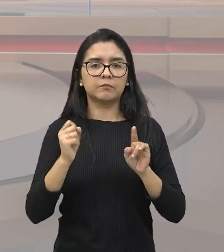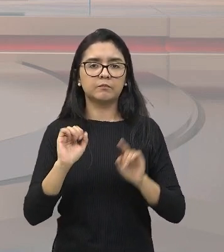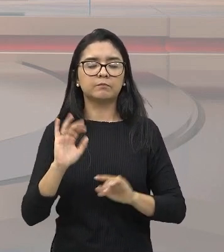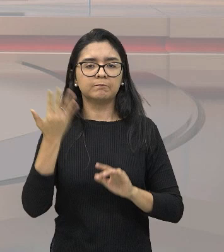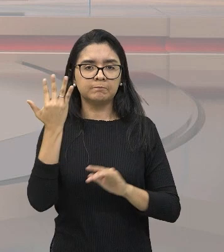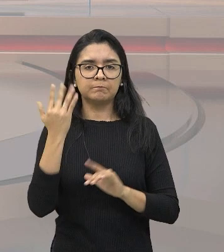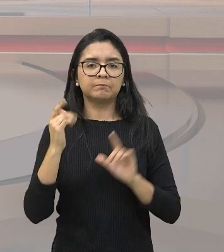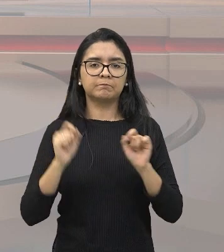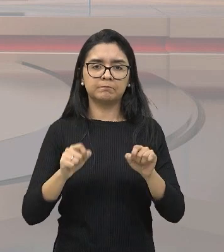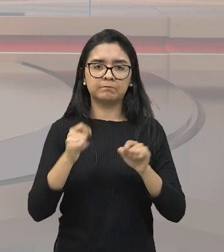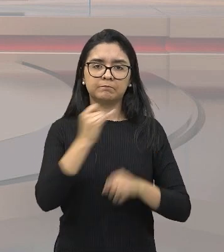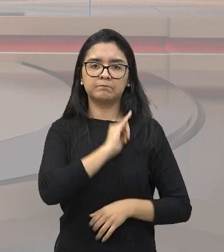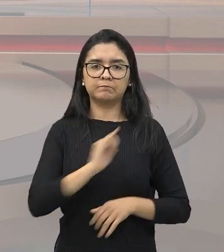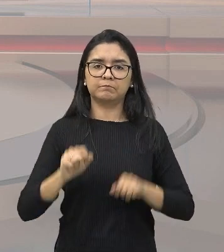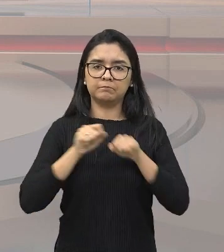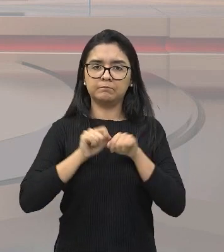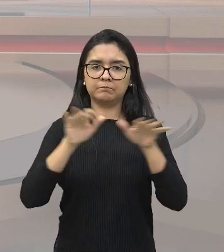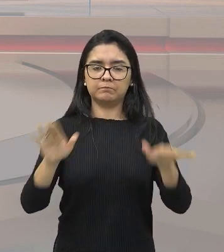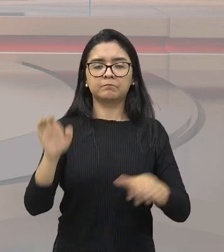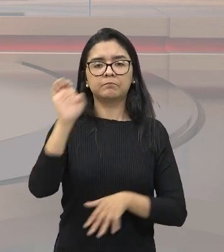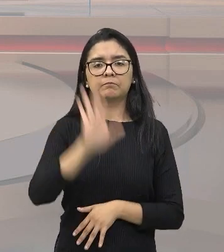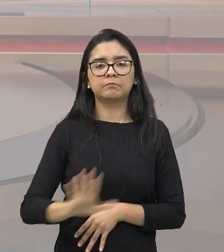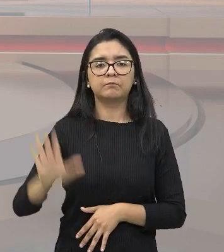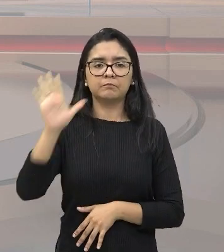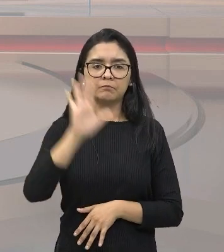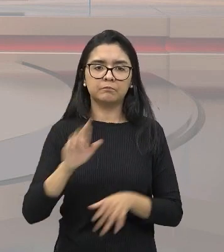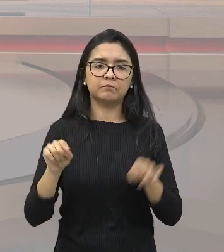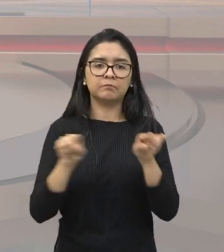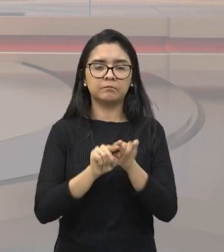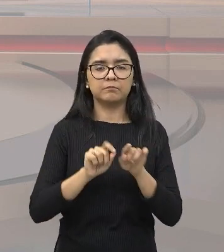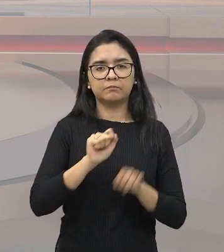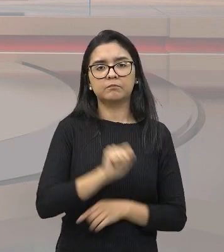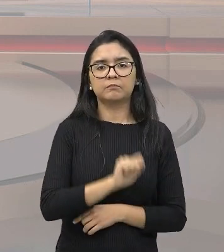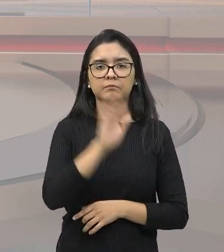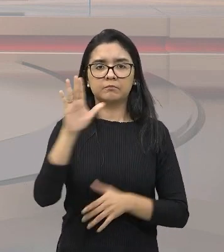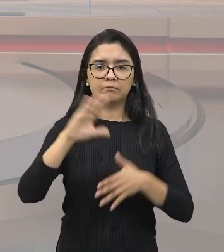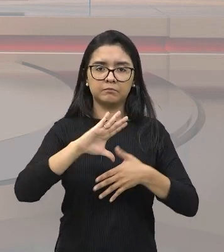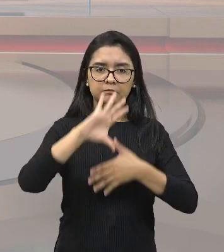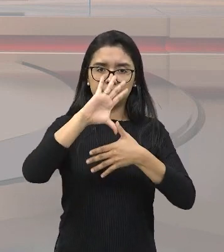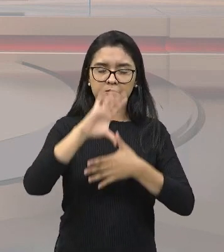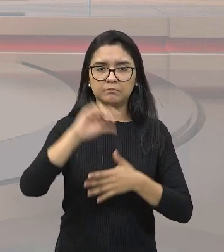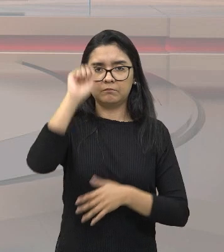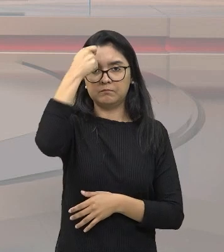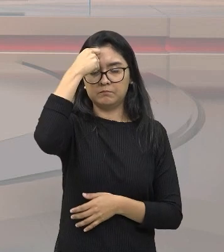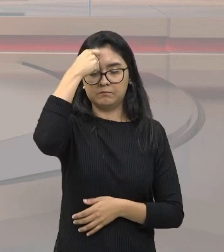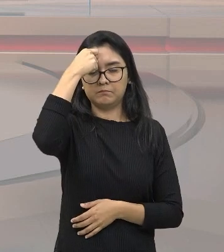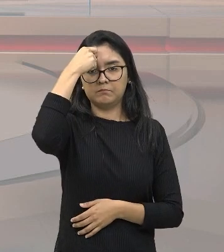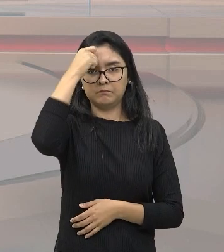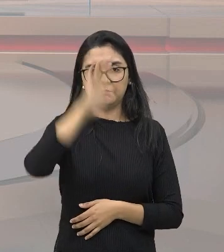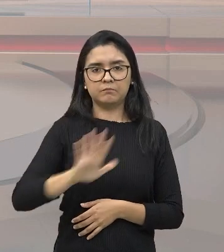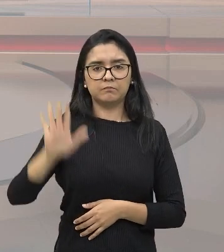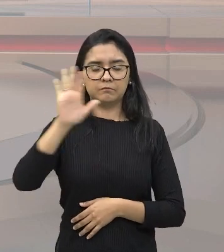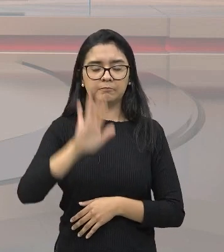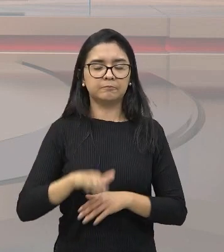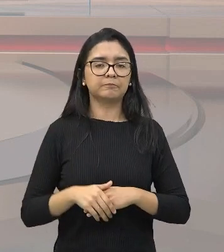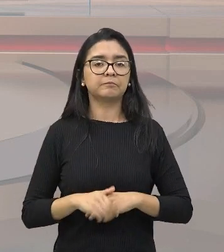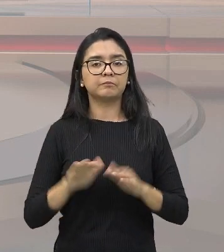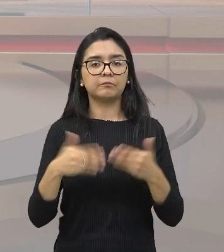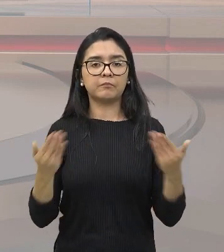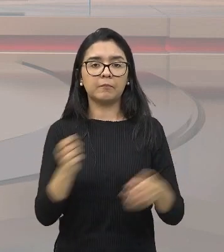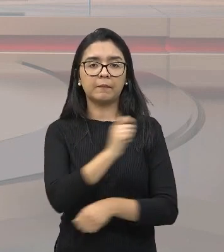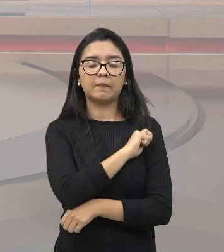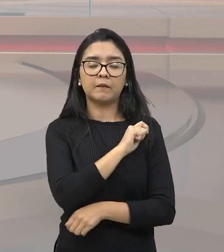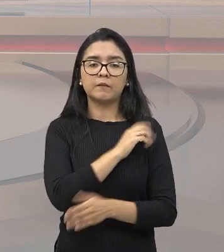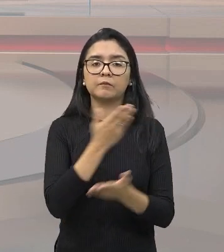expansionismo imperialista europeu. É o continente americano, o continente africano e o continente asiático. Então, meus queridos, essa